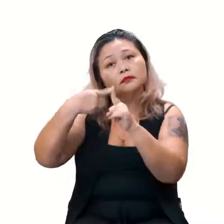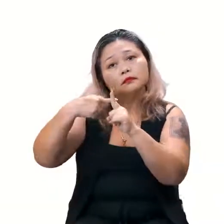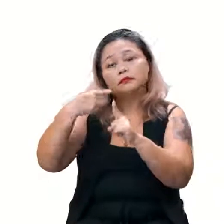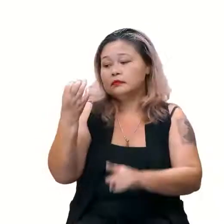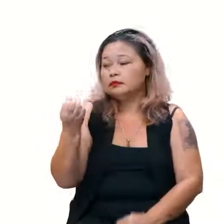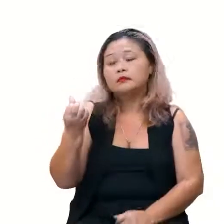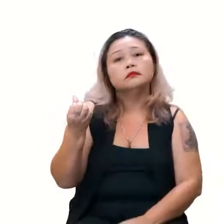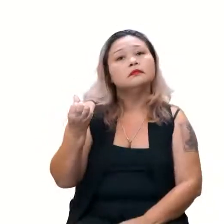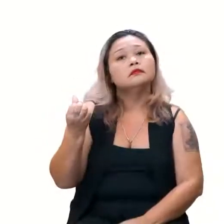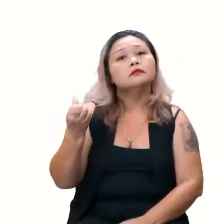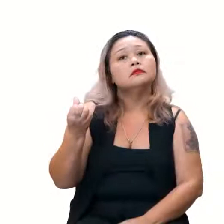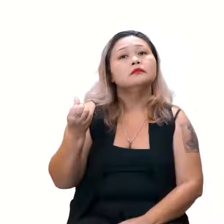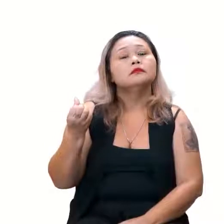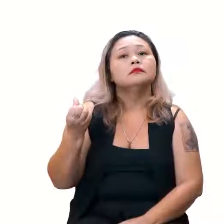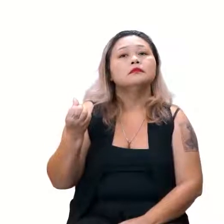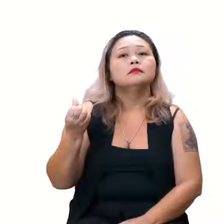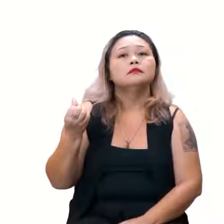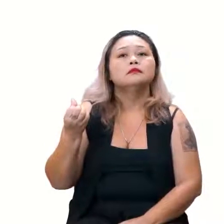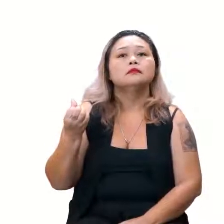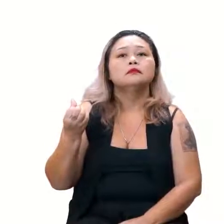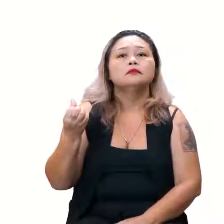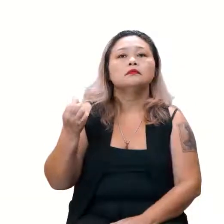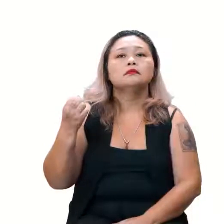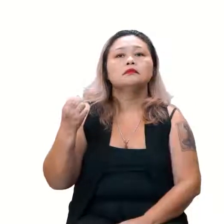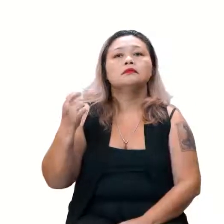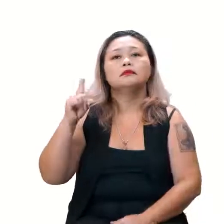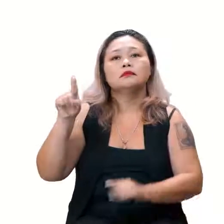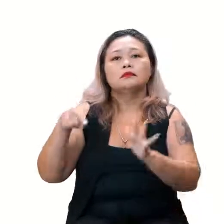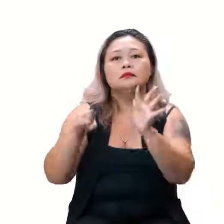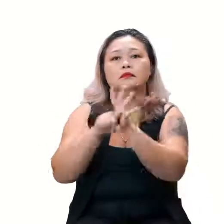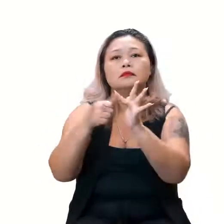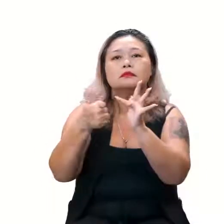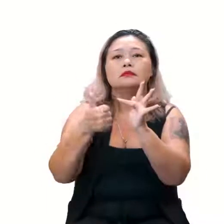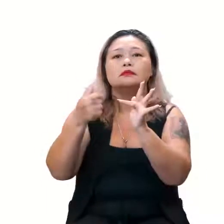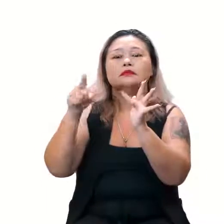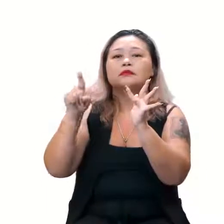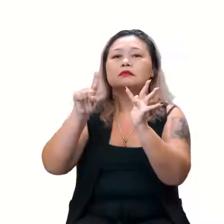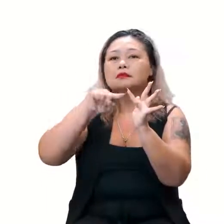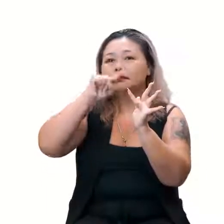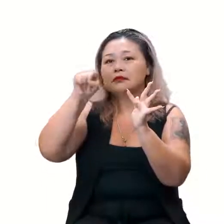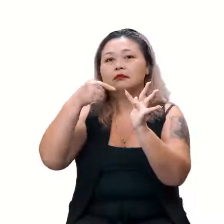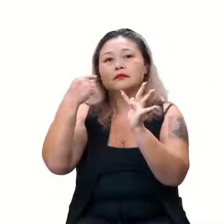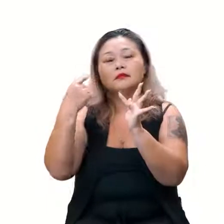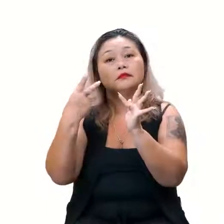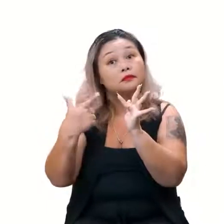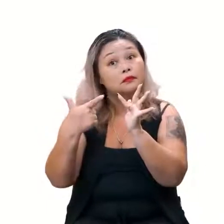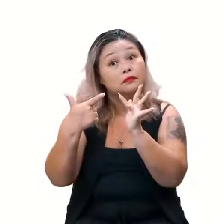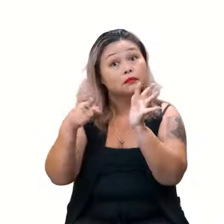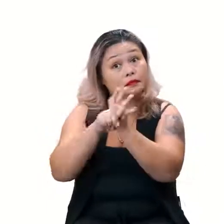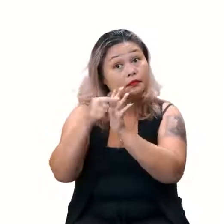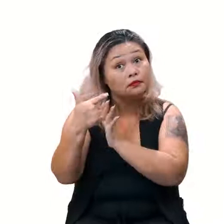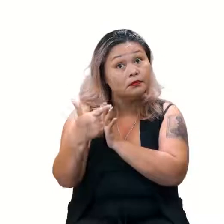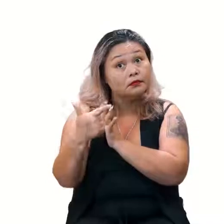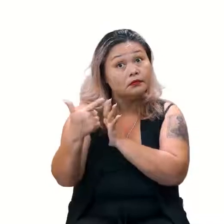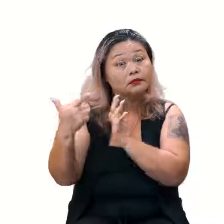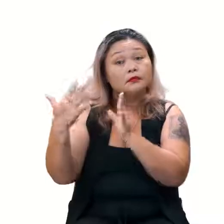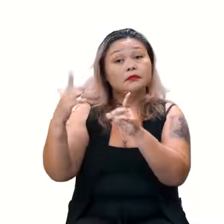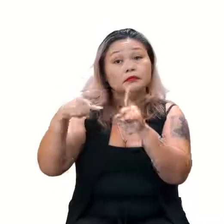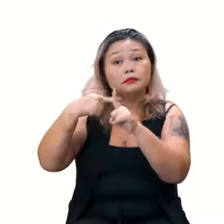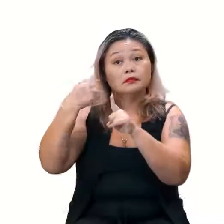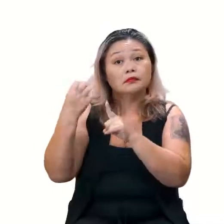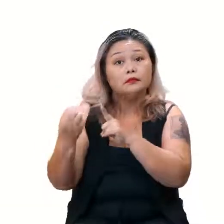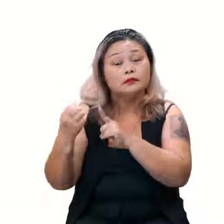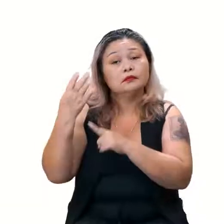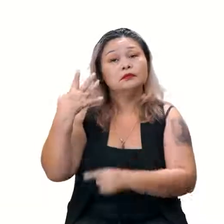Mais 6. Mais 6. Isso. Quem é o F de menos 1? 2 vezes menos 1. Menos 2. Mais 6? 4.